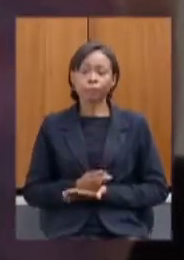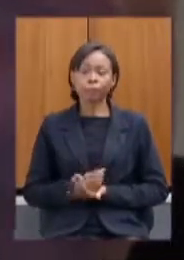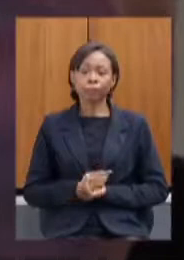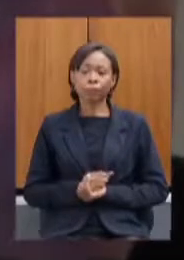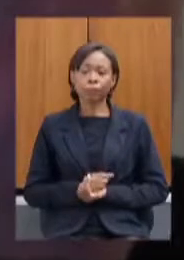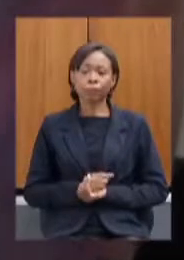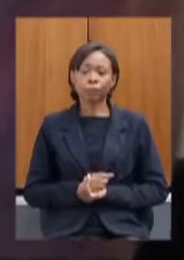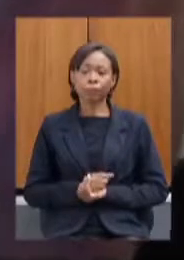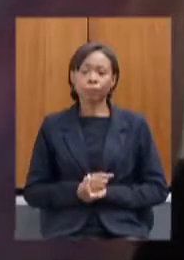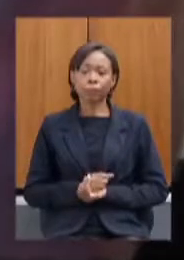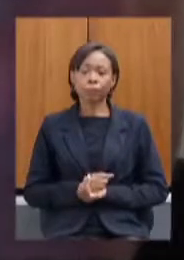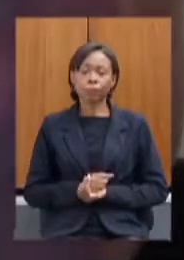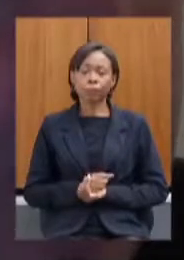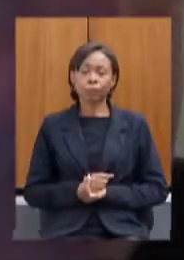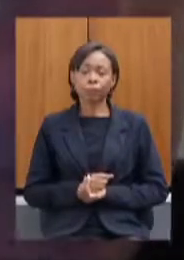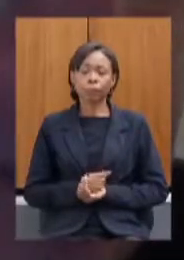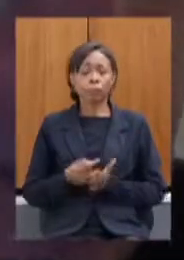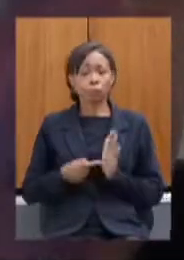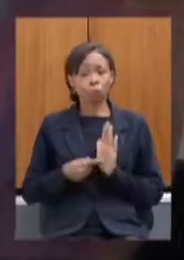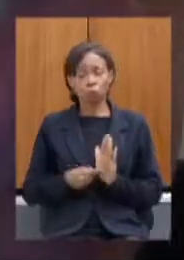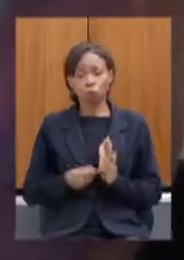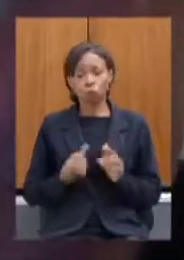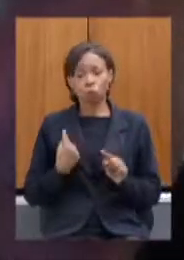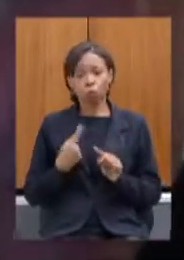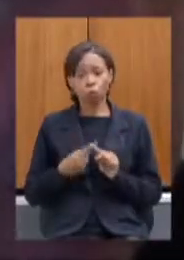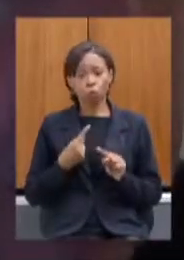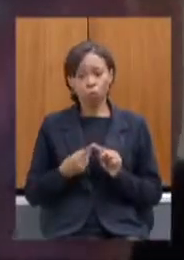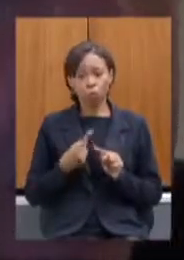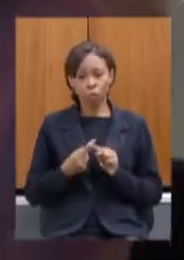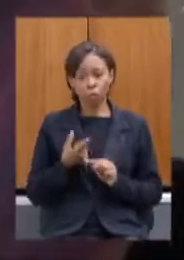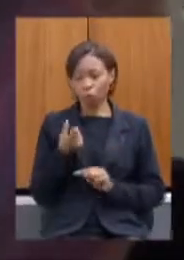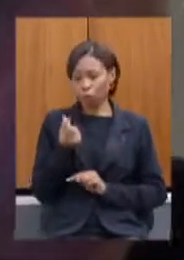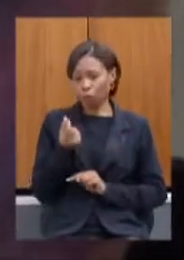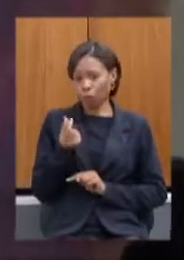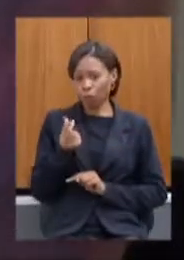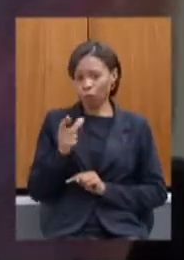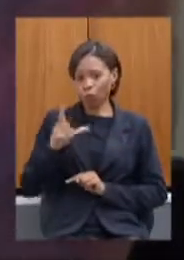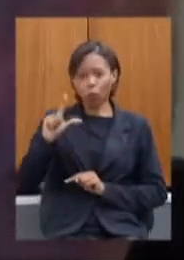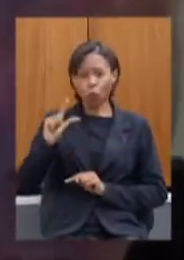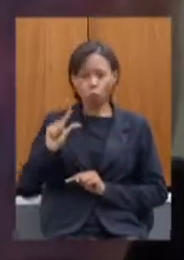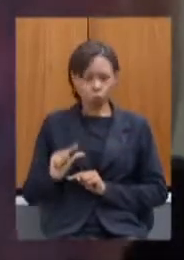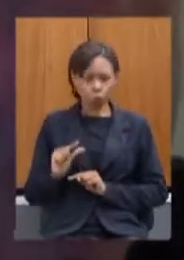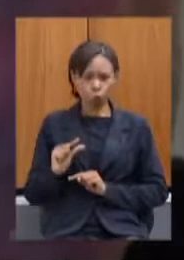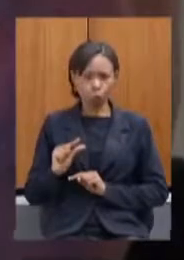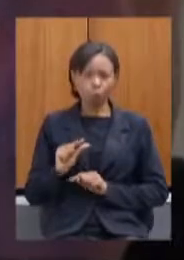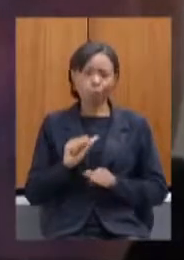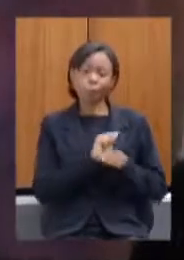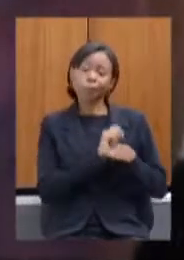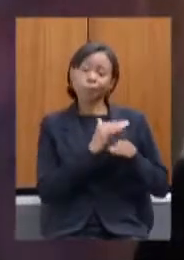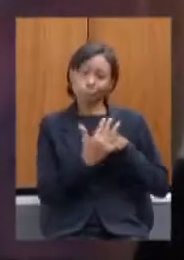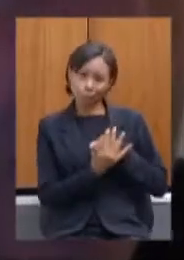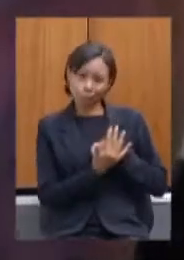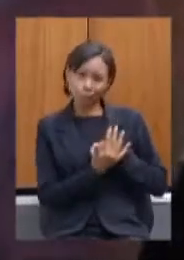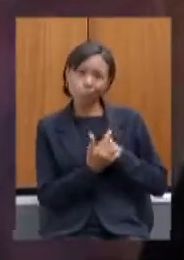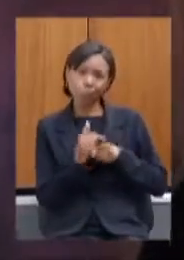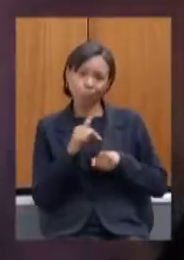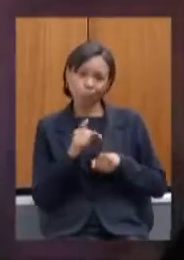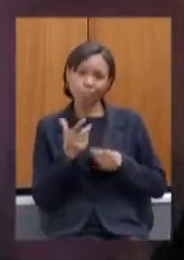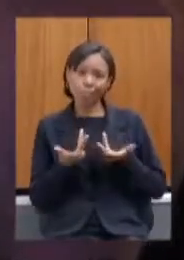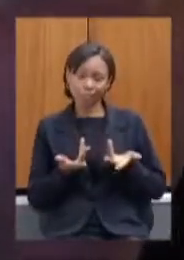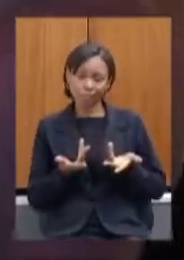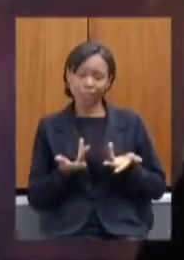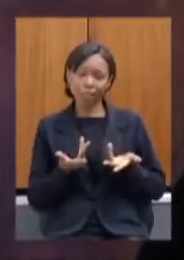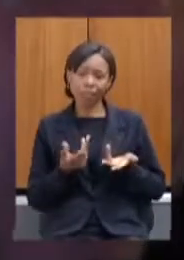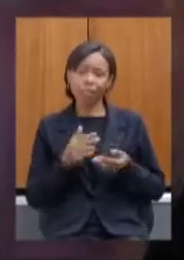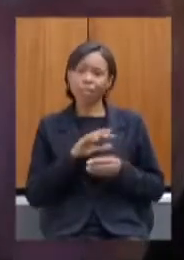os motivos que levaram essa execução tão baixa volta a dizer pandemia porque nós temos várias emendas que são feiras